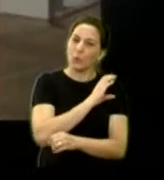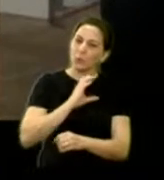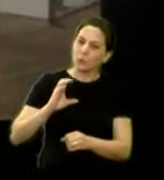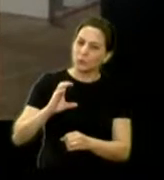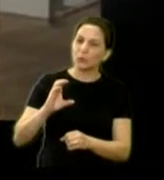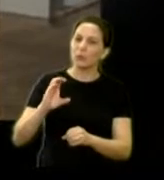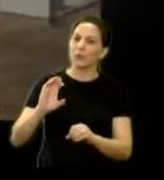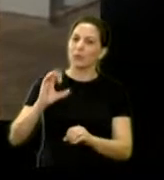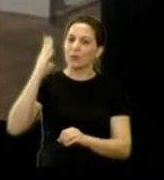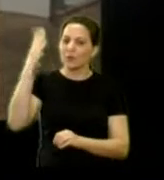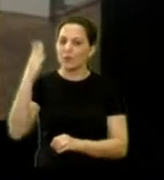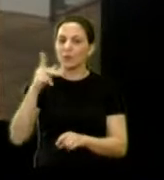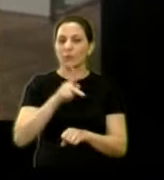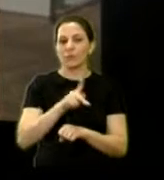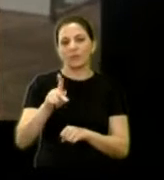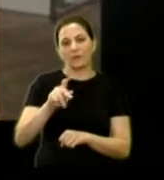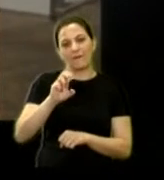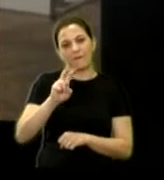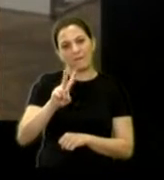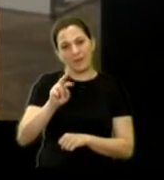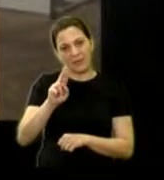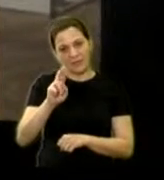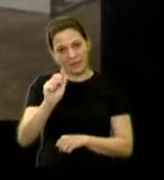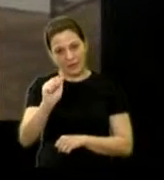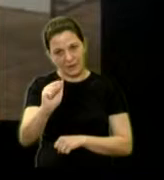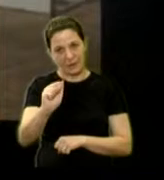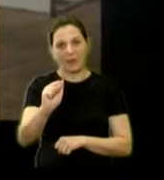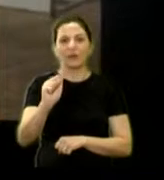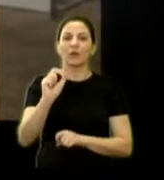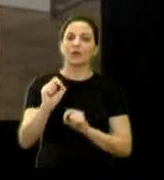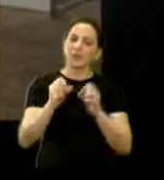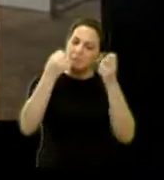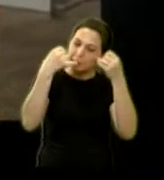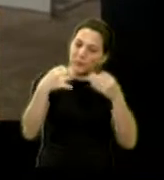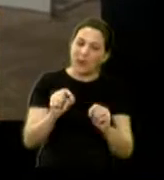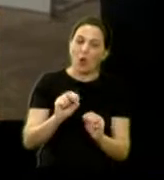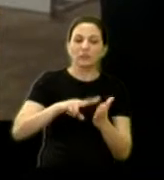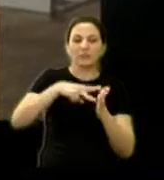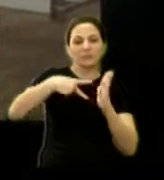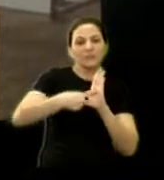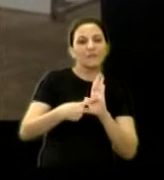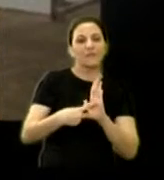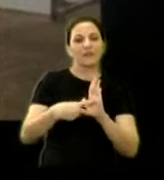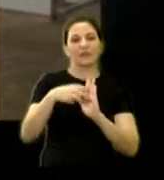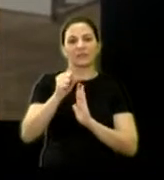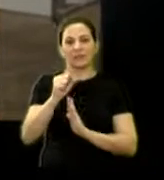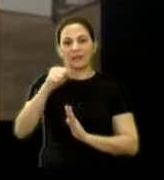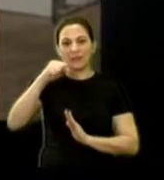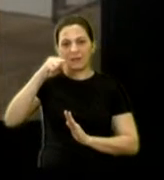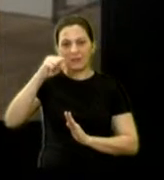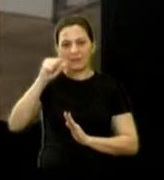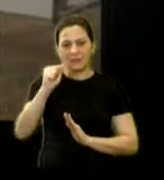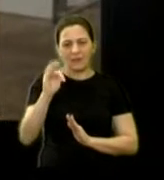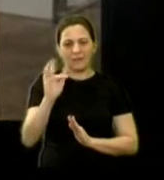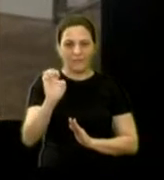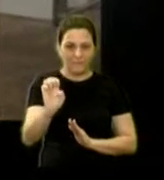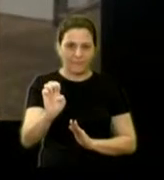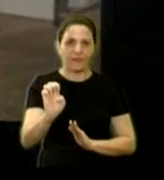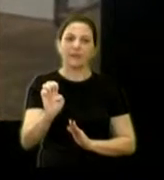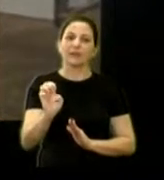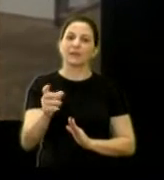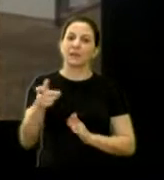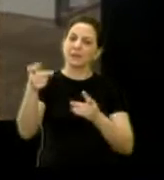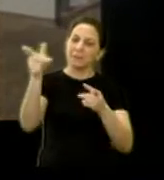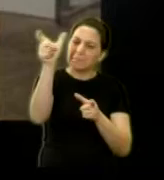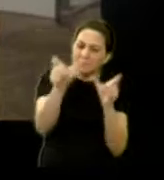a professora Adélia, que vai nos passar exatamente o que é a SAF e o número de pessoas que a gente espera receber aqui. O senhor podia